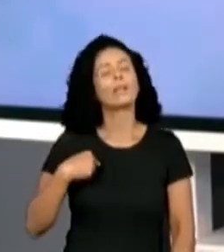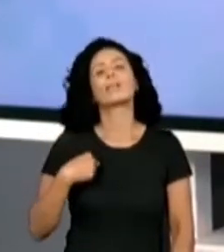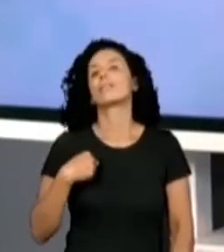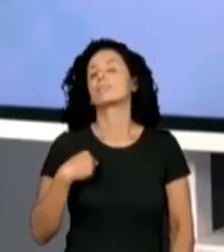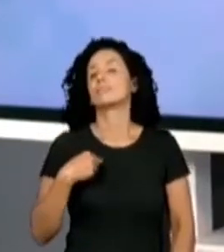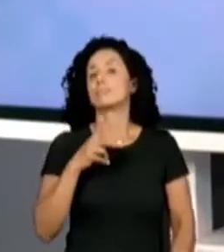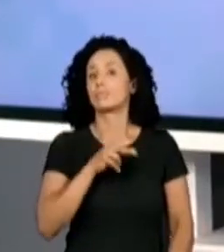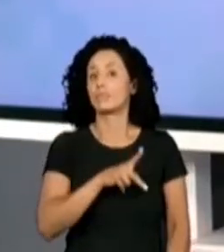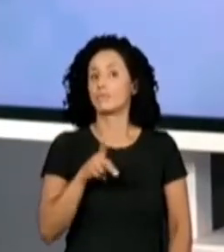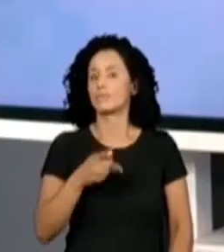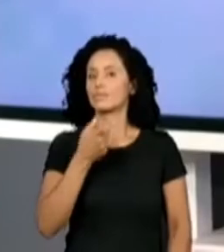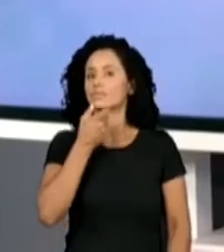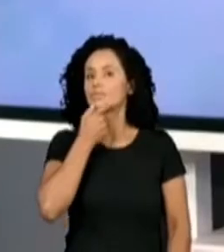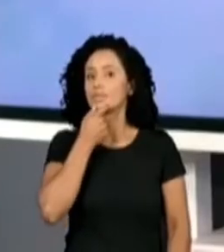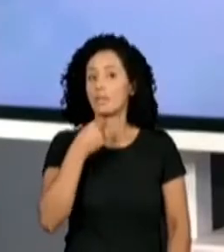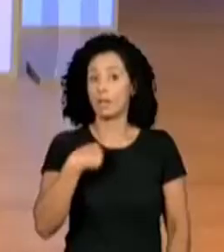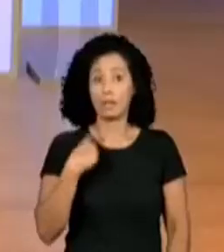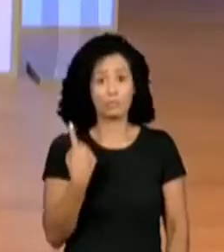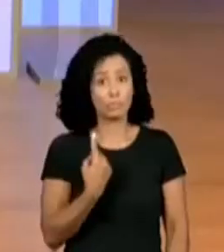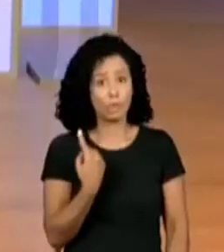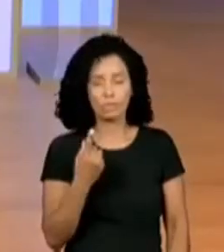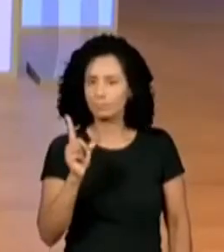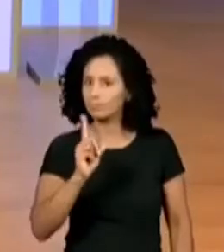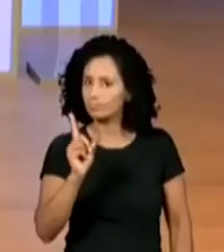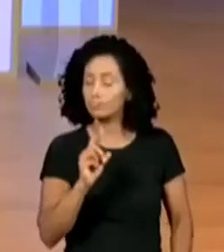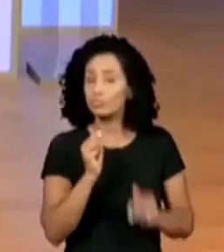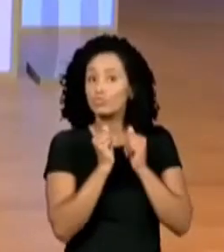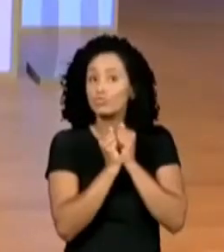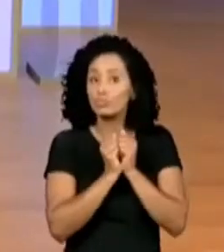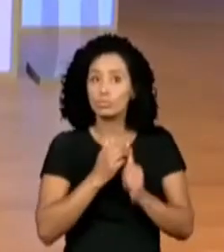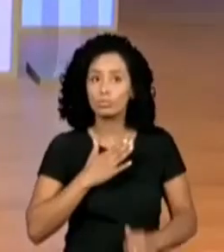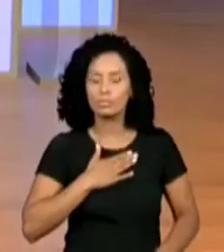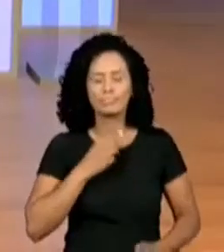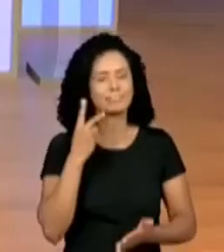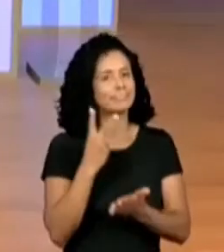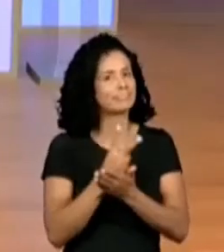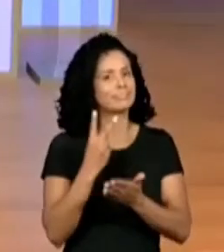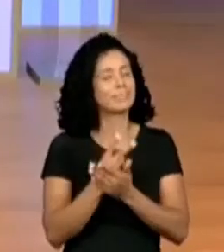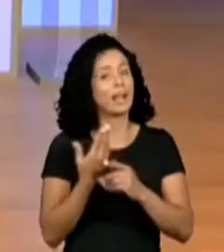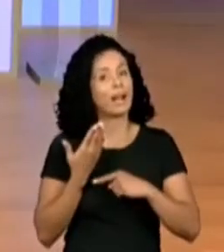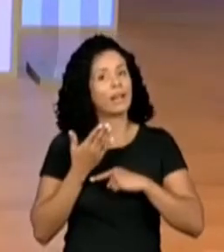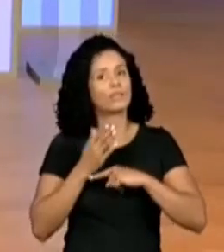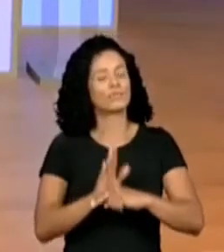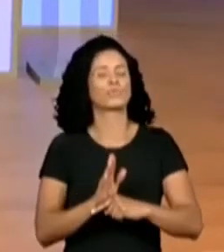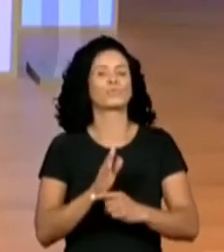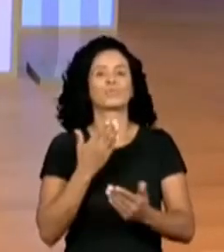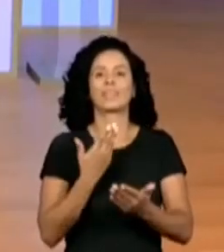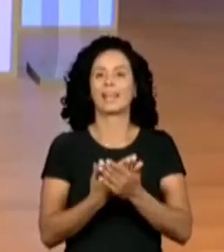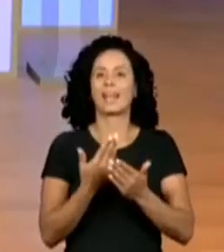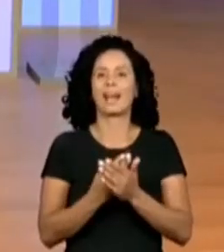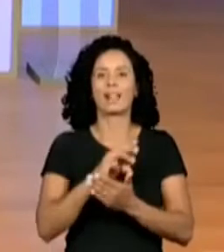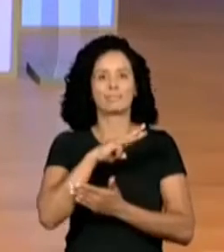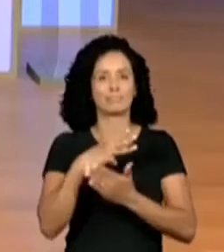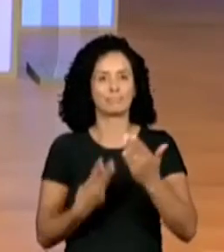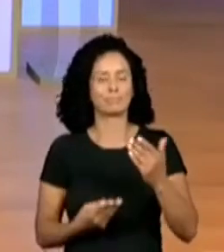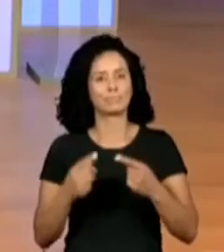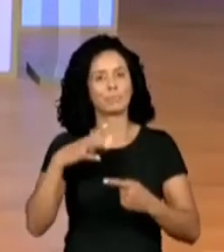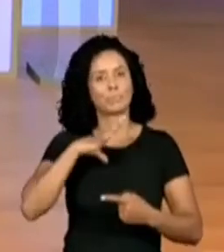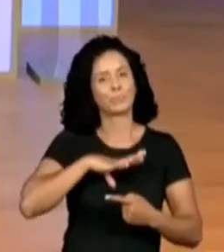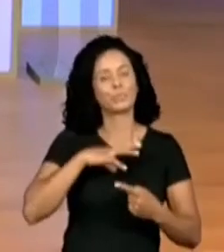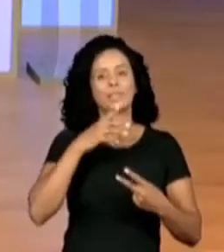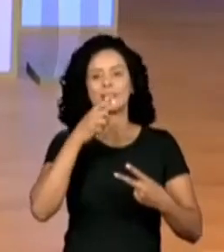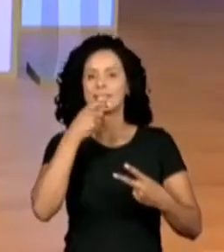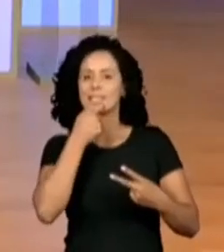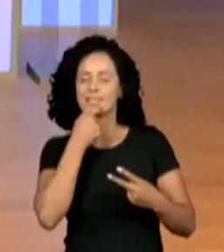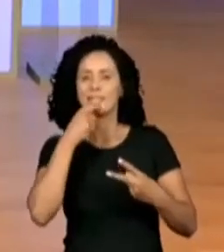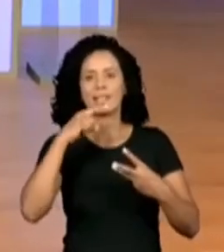João, sou professor de inglês, não estou sozinho aqui. Comigo no estúdio, sempre transformando essa aula em trilingue, português, inglês e